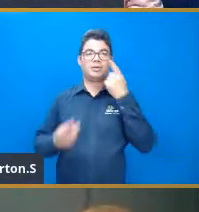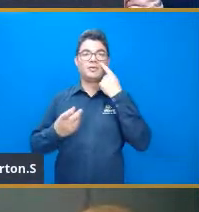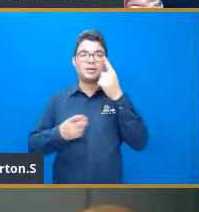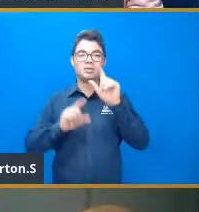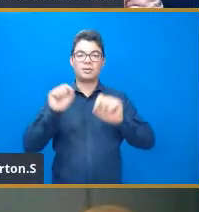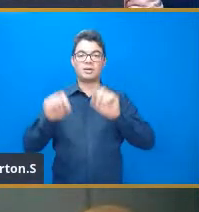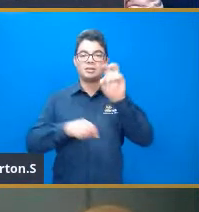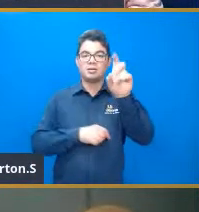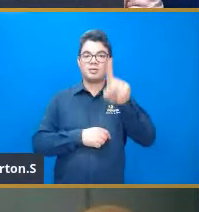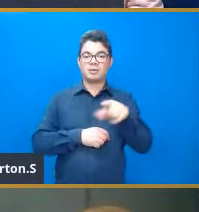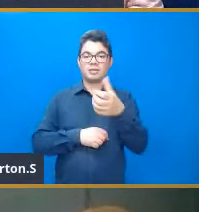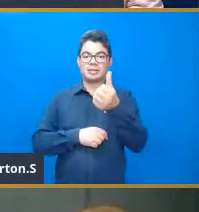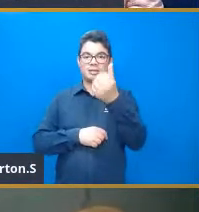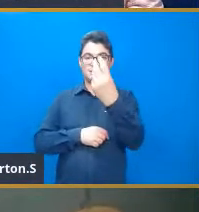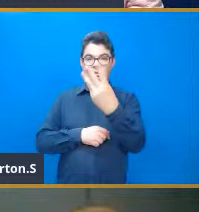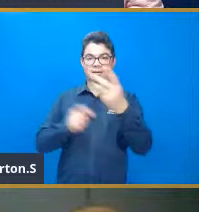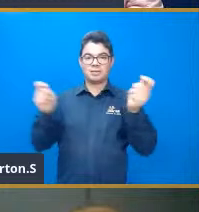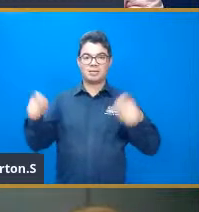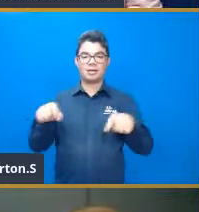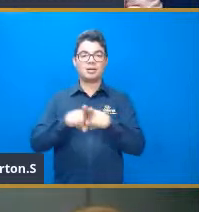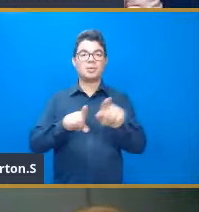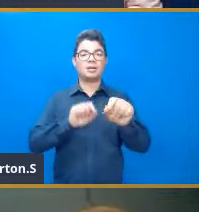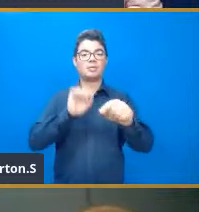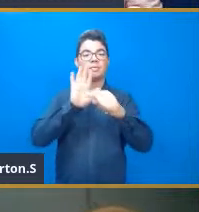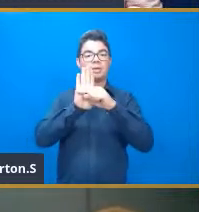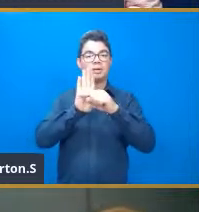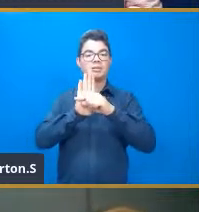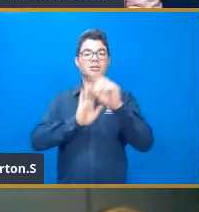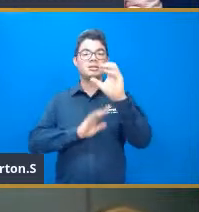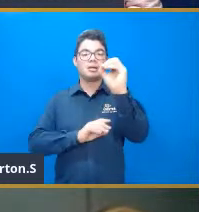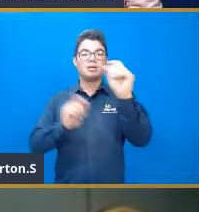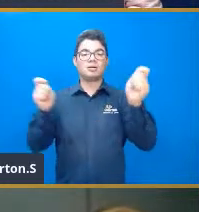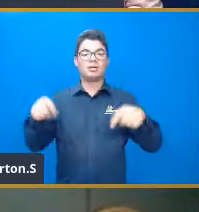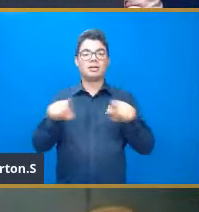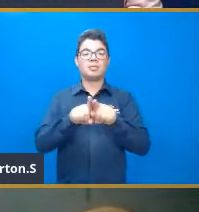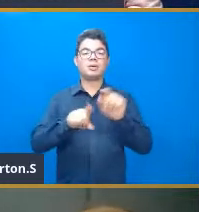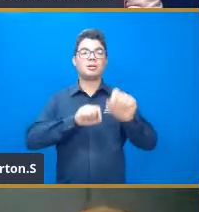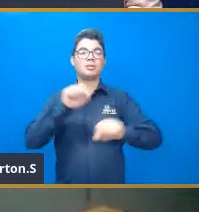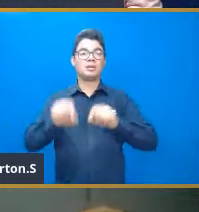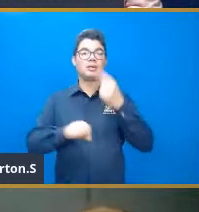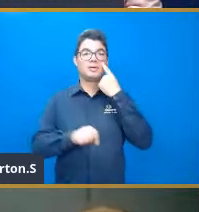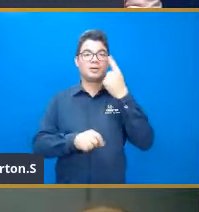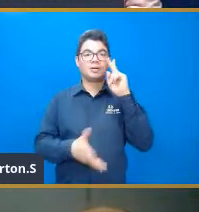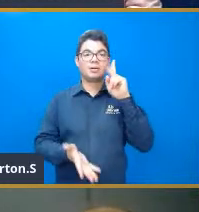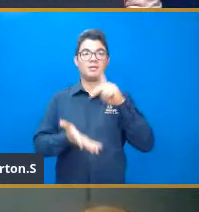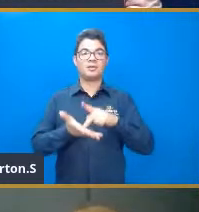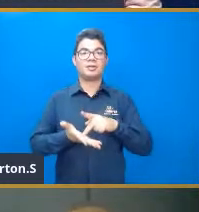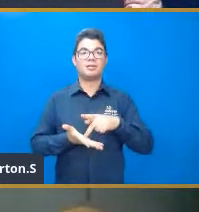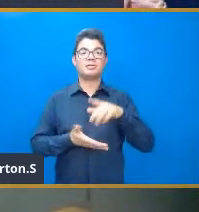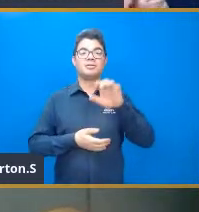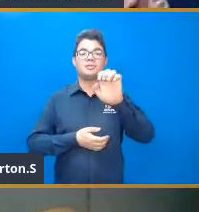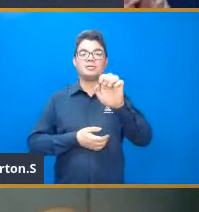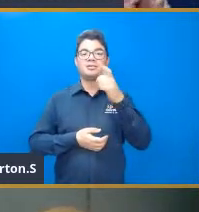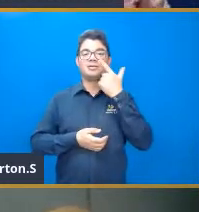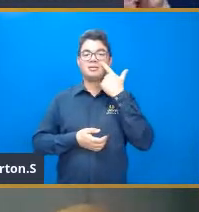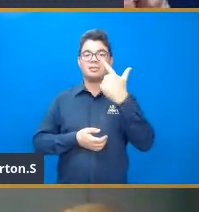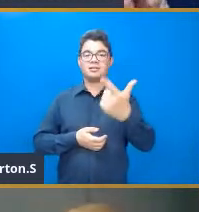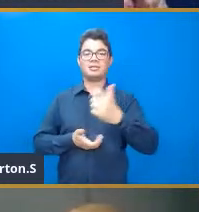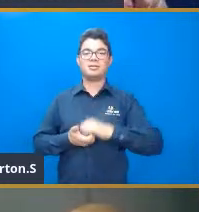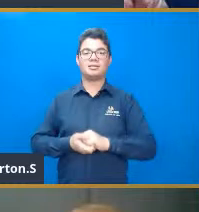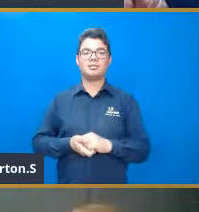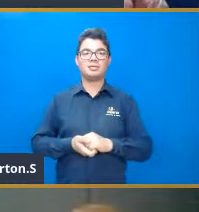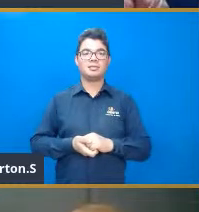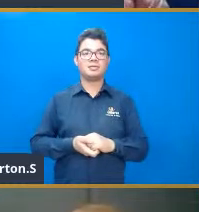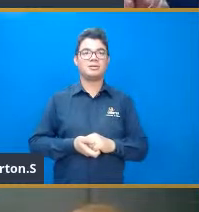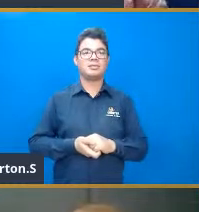vezes e elevado a menos 0,06. No lugar do x aqui, eu tomei liberdade de colocar o p, já que a gente está usando, né? O termo p.